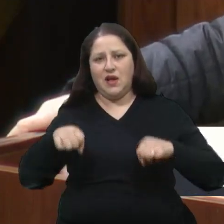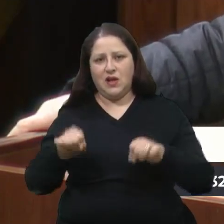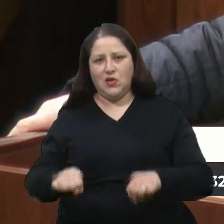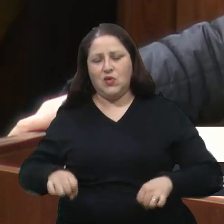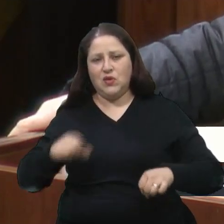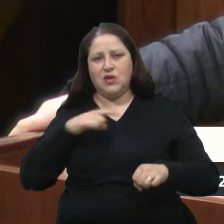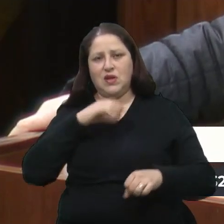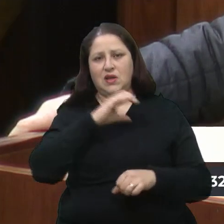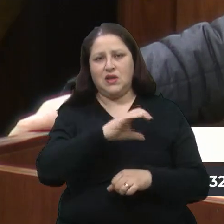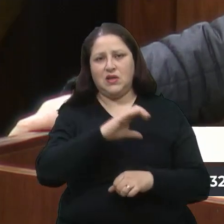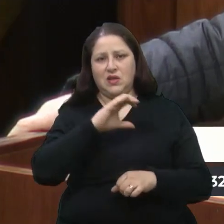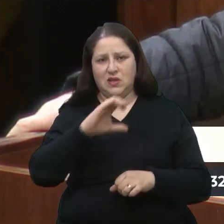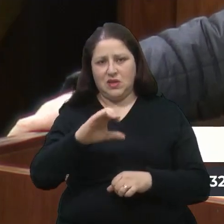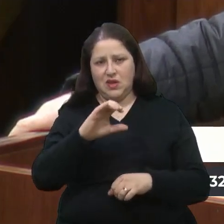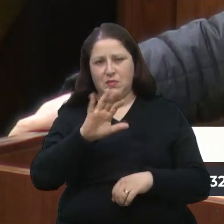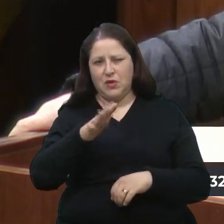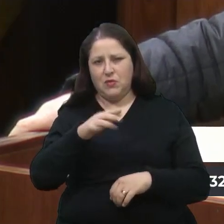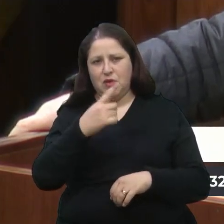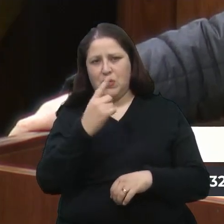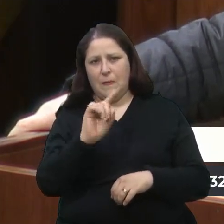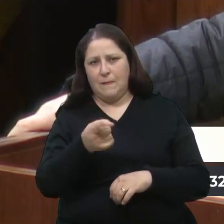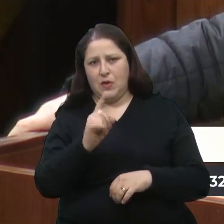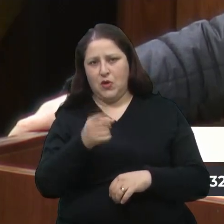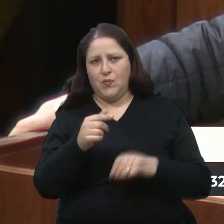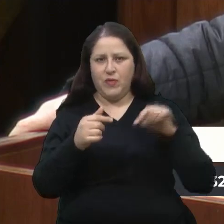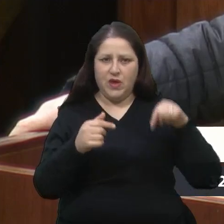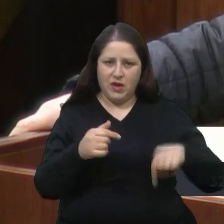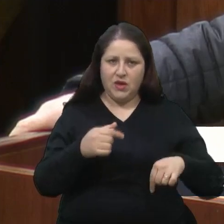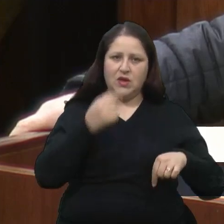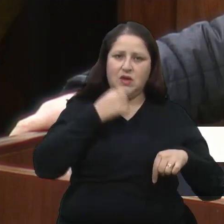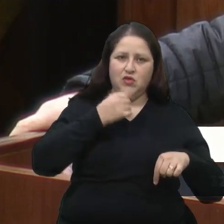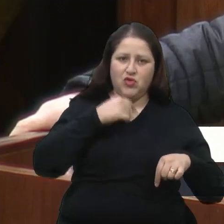Prefeitura de Canoas. Caxias do Sul tem cento e poucos.